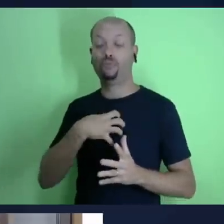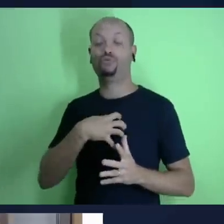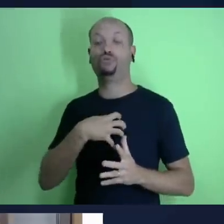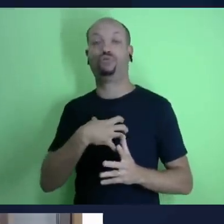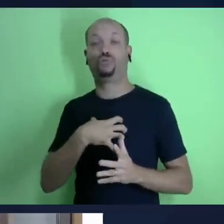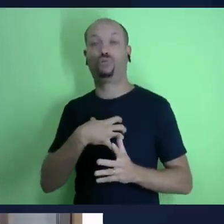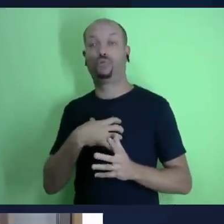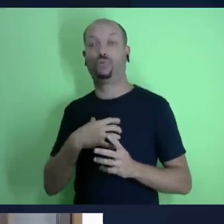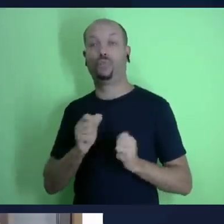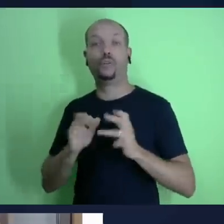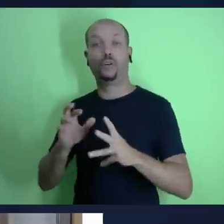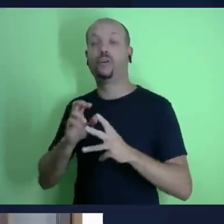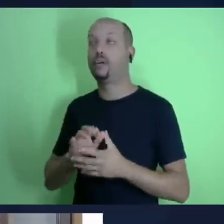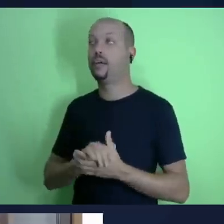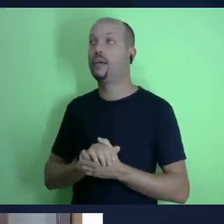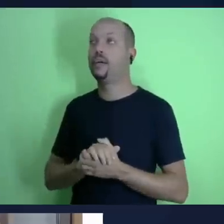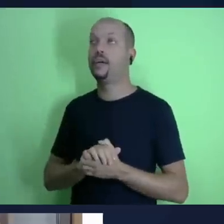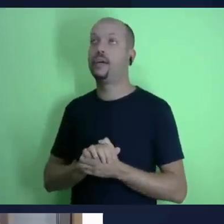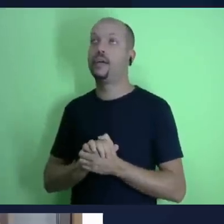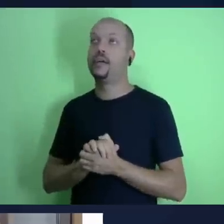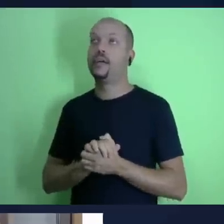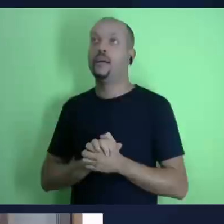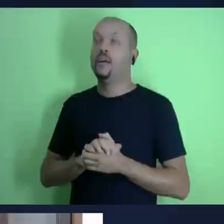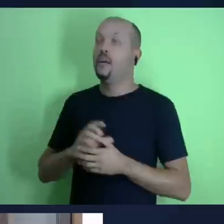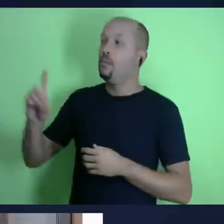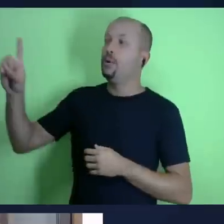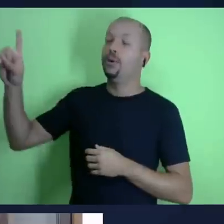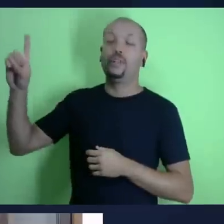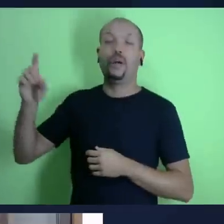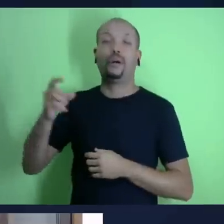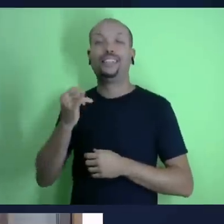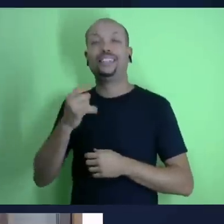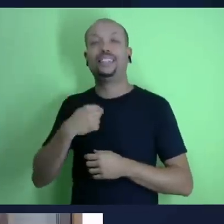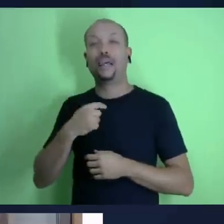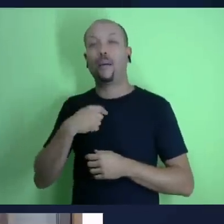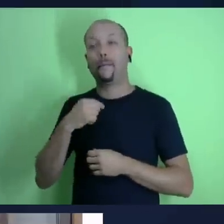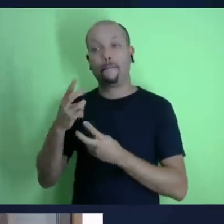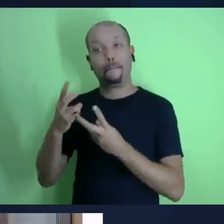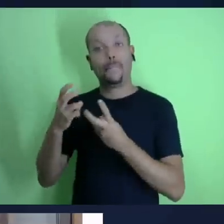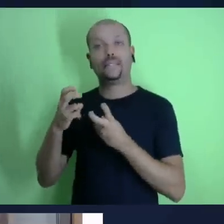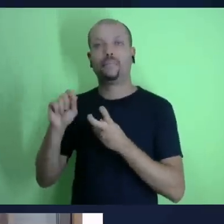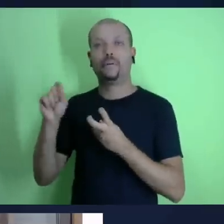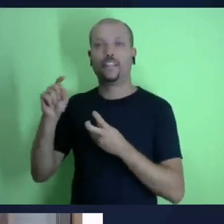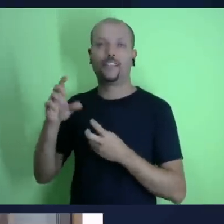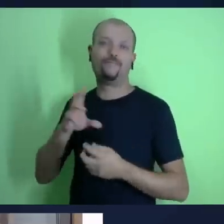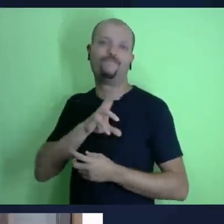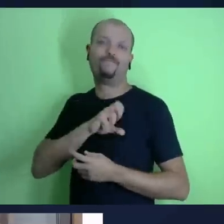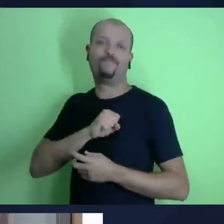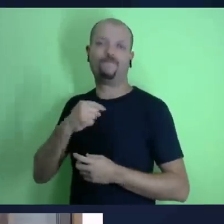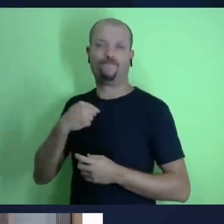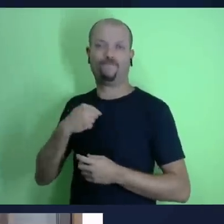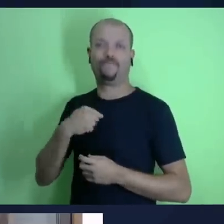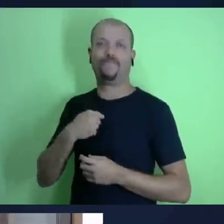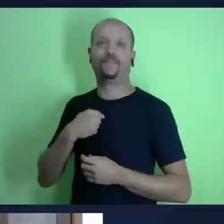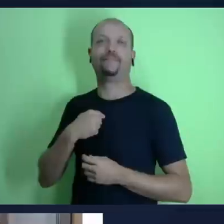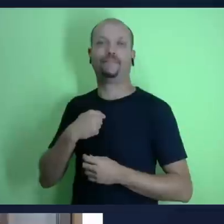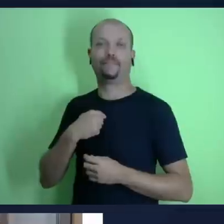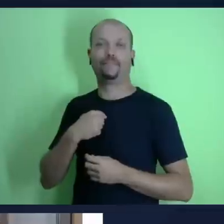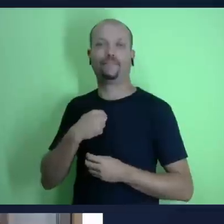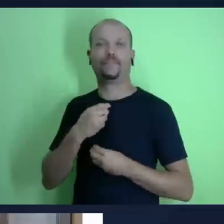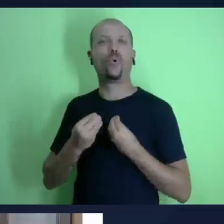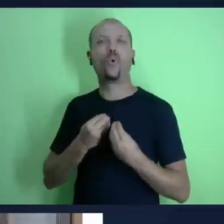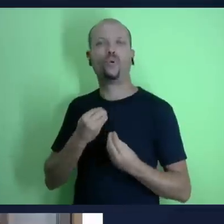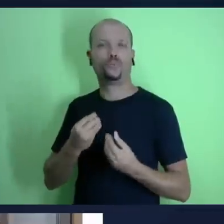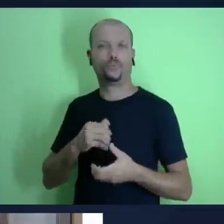nós veja é nós somos motivados